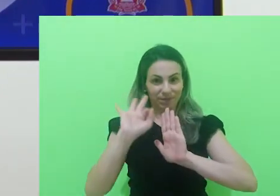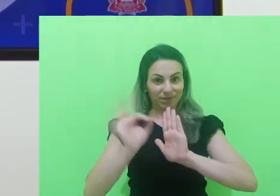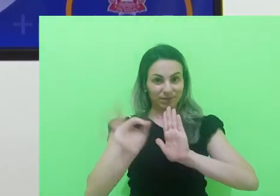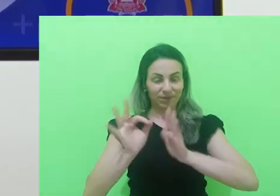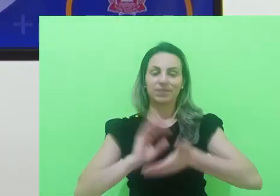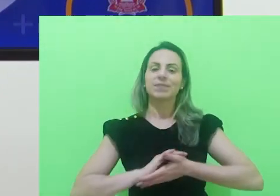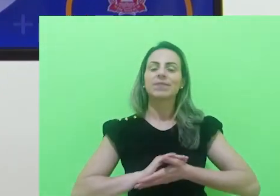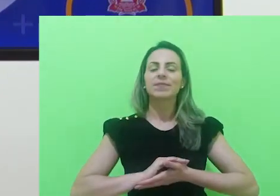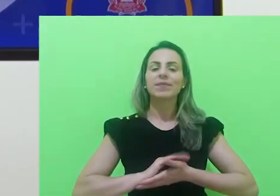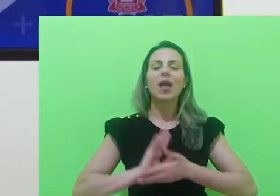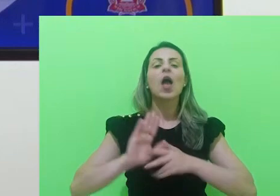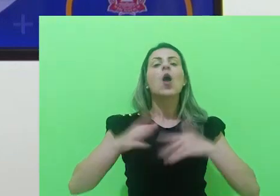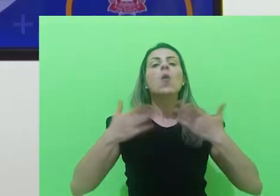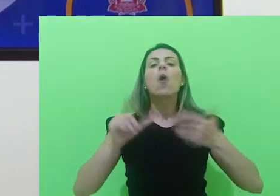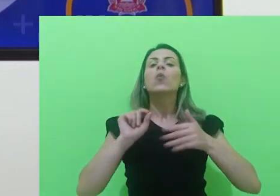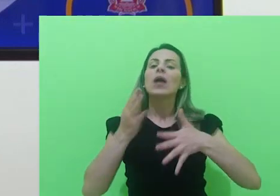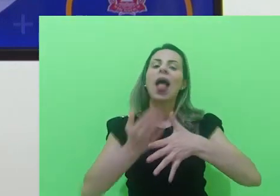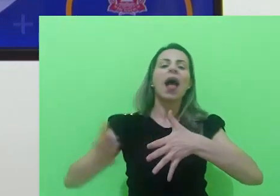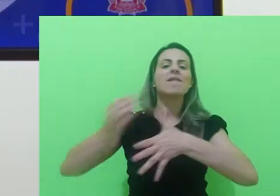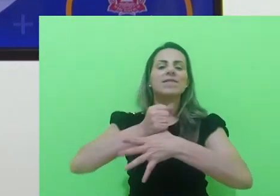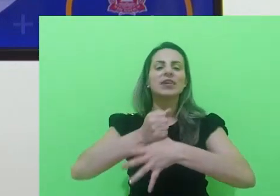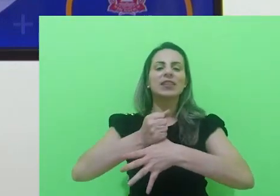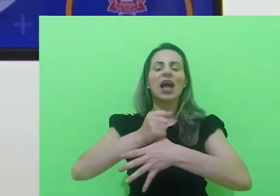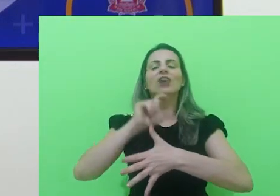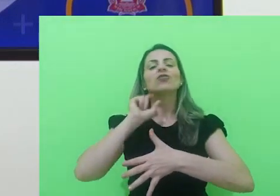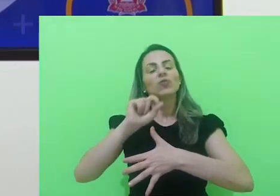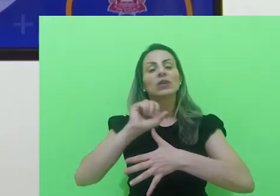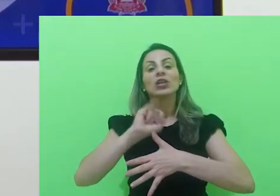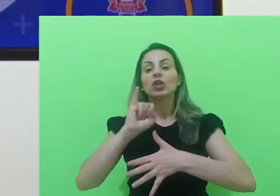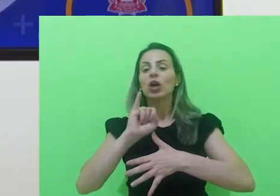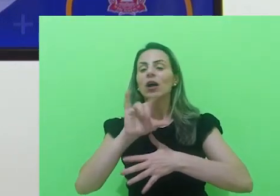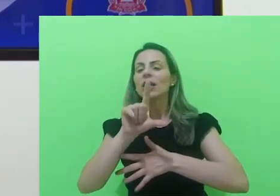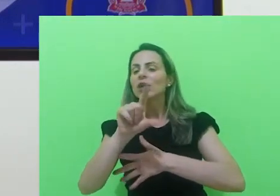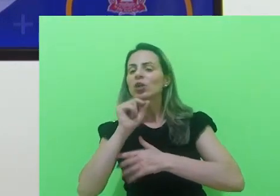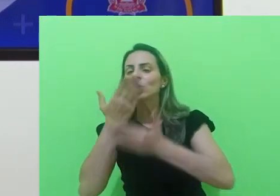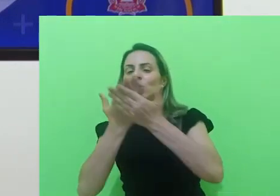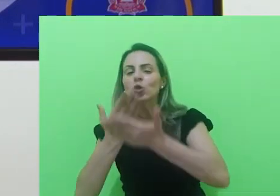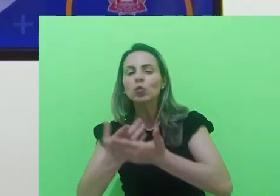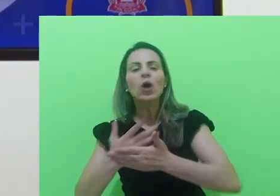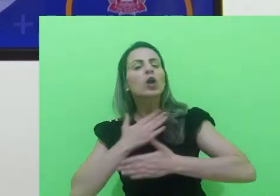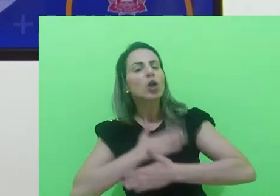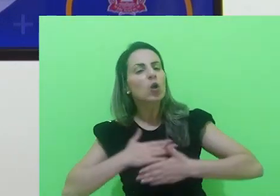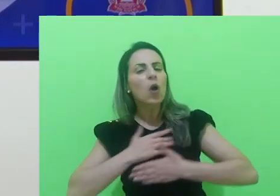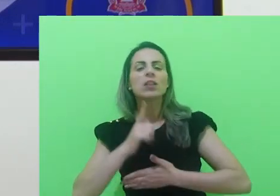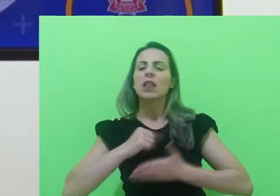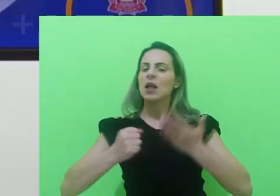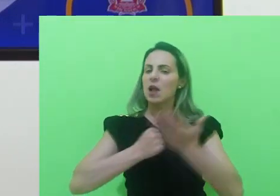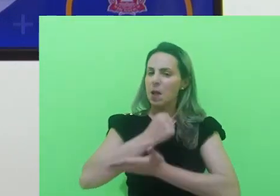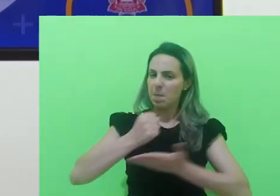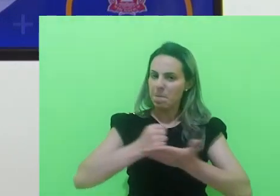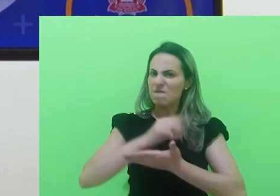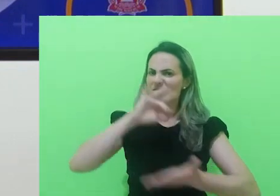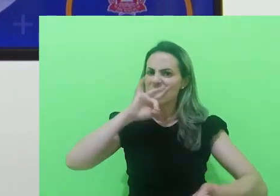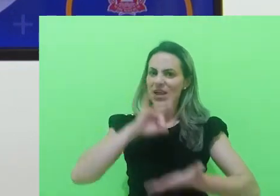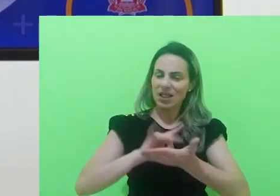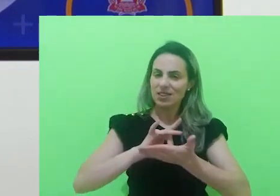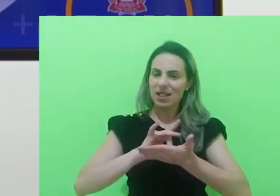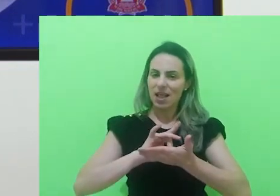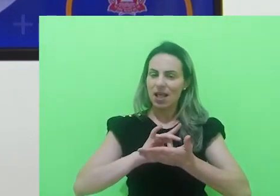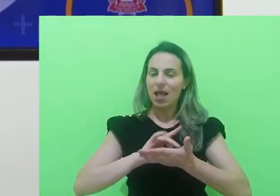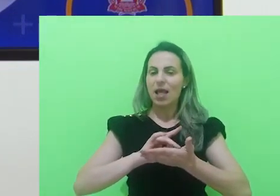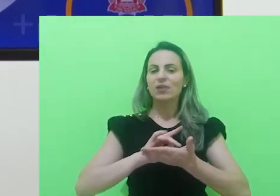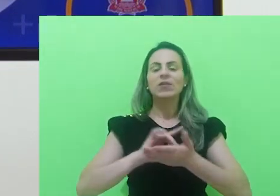E qual é a vantagem disso? A vantagem é que você vai estudar aquilo que se gosta. Você tem uma base sólida na Programação Geral Básica. No